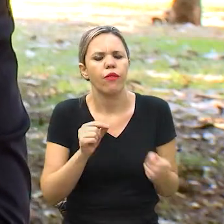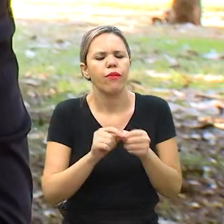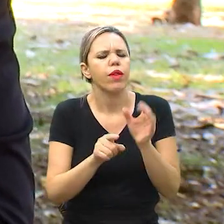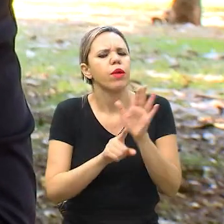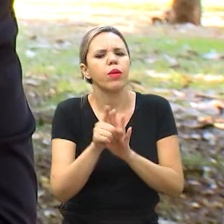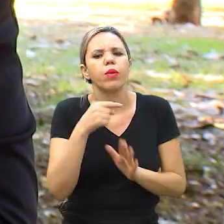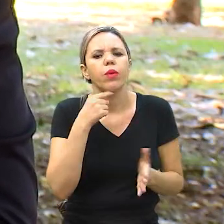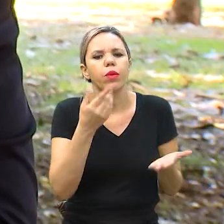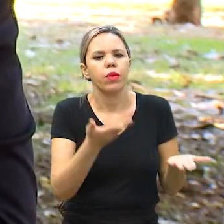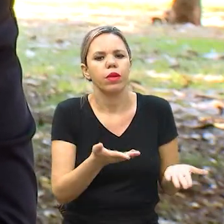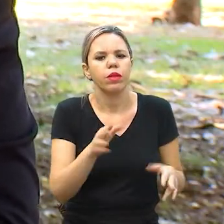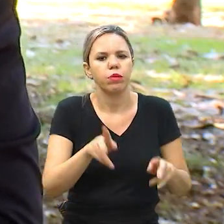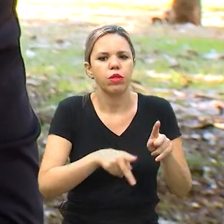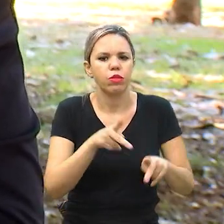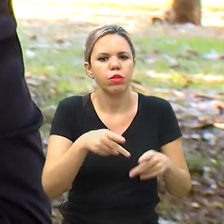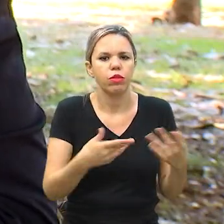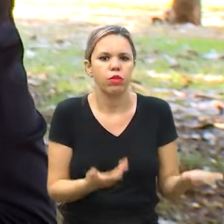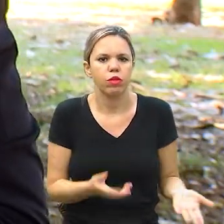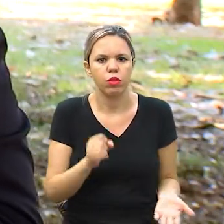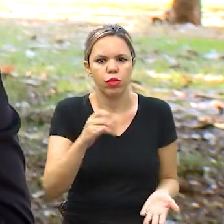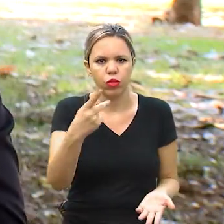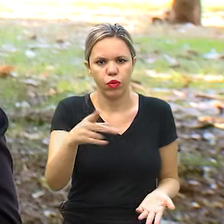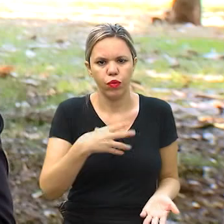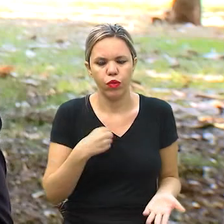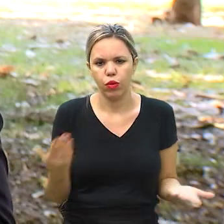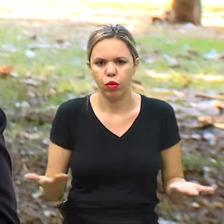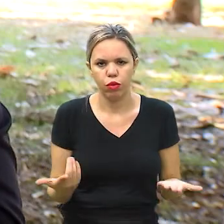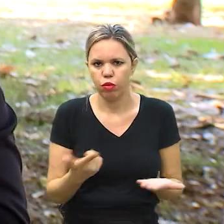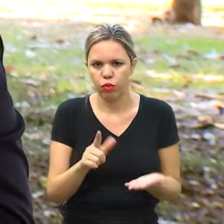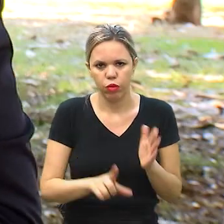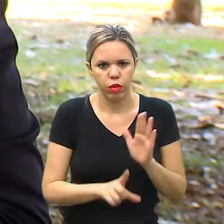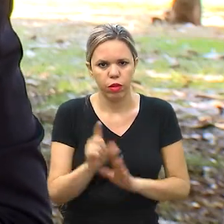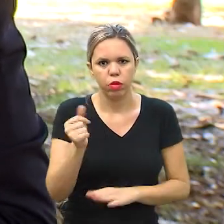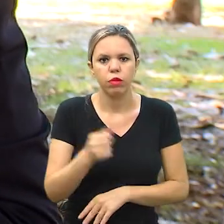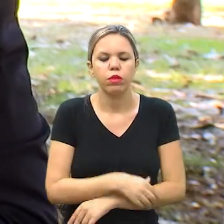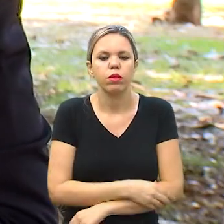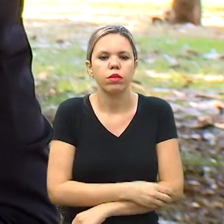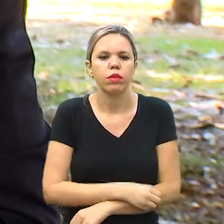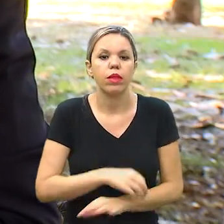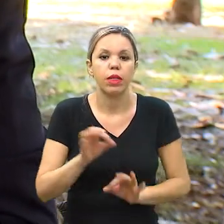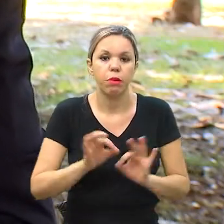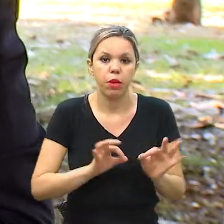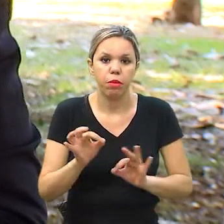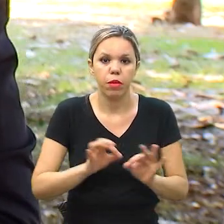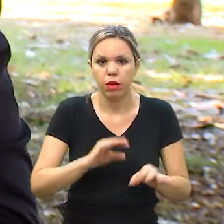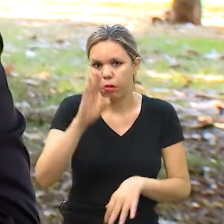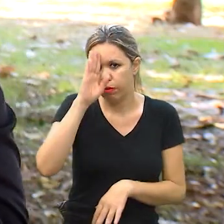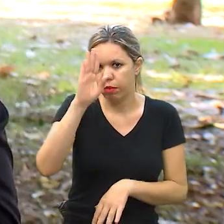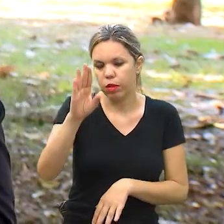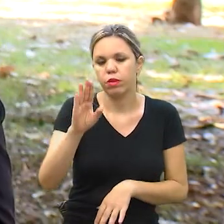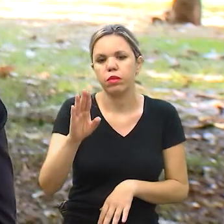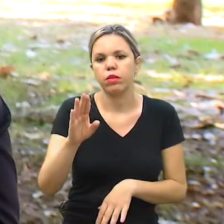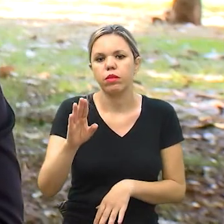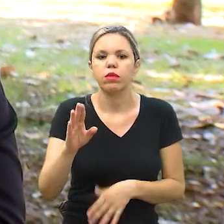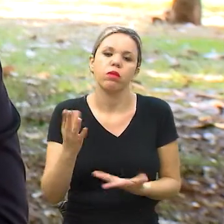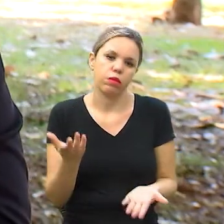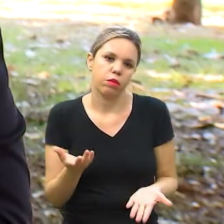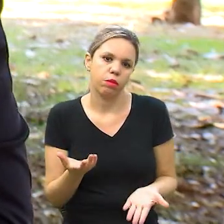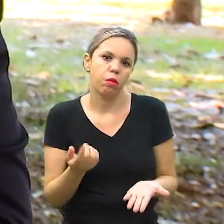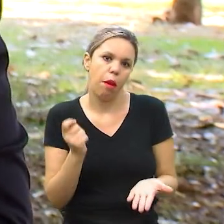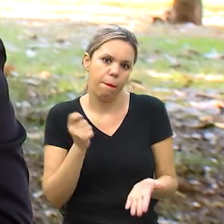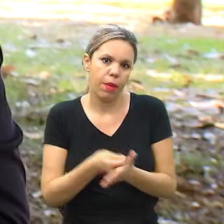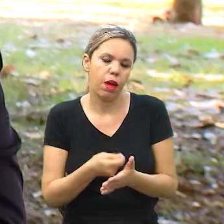uma pergunta, muitas vezes, para as pessoas. Seu filho hoje não gera receita, mas ele está preparado para ser a principal fonte de despesa da casa?